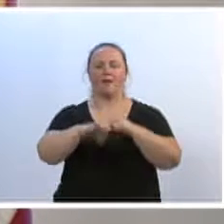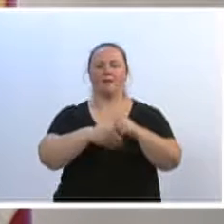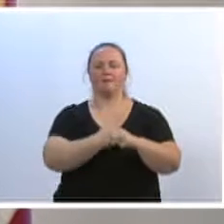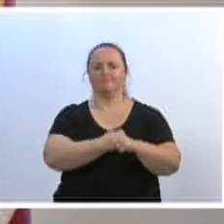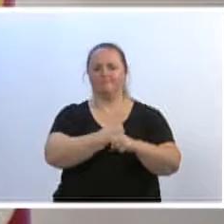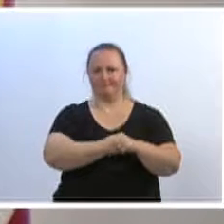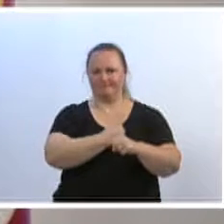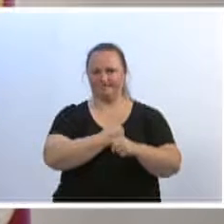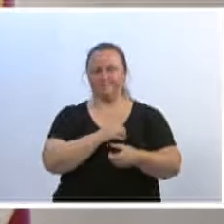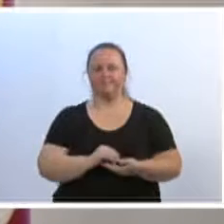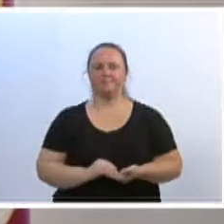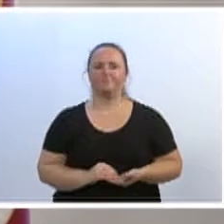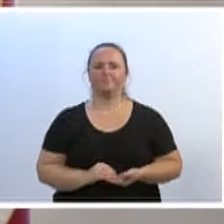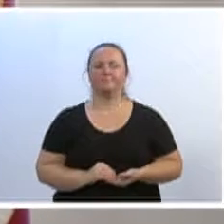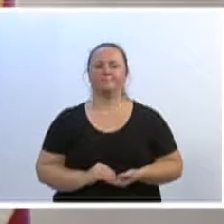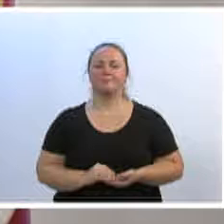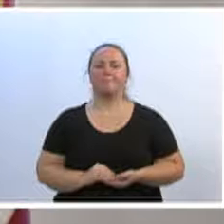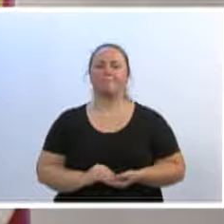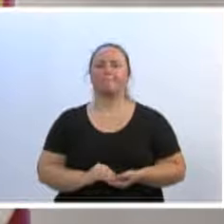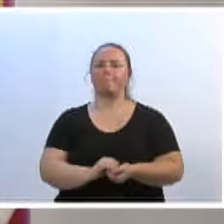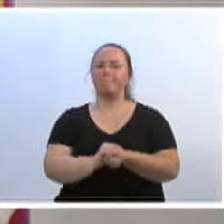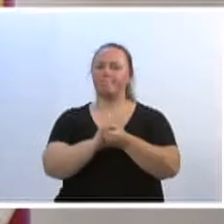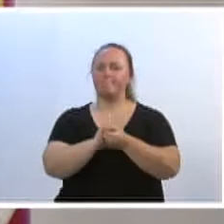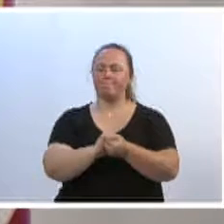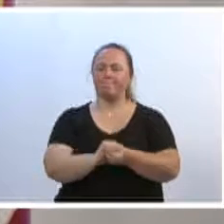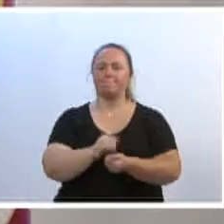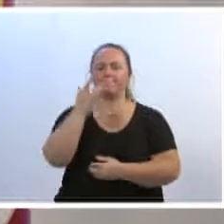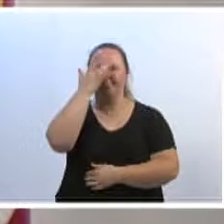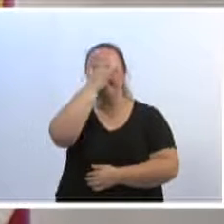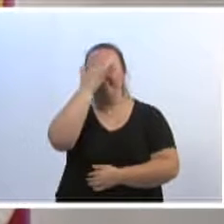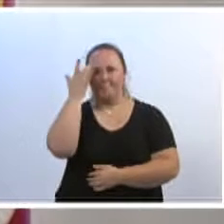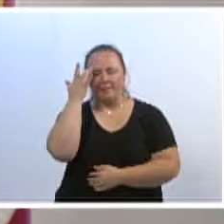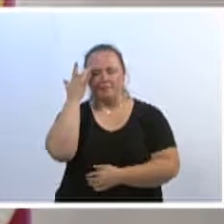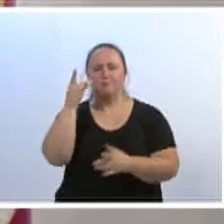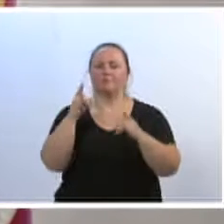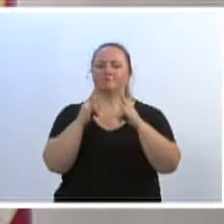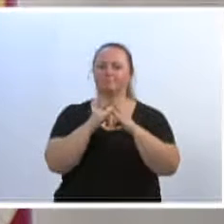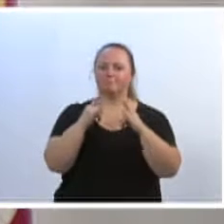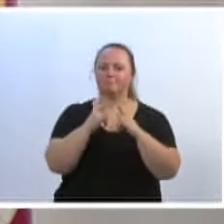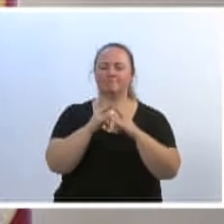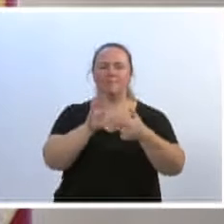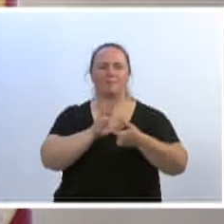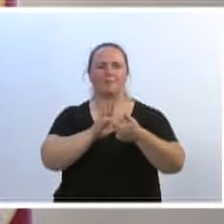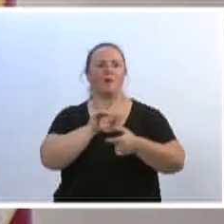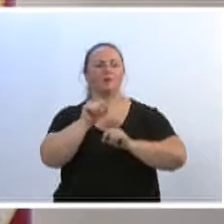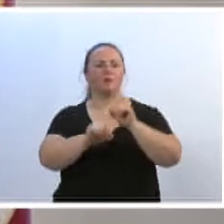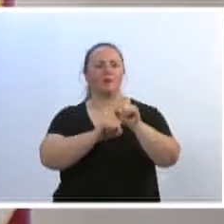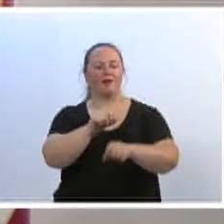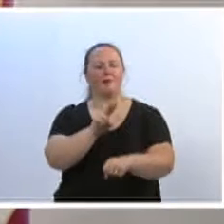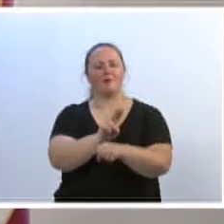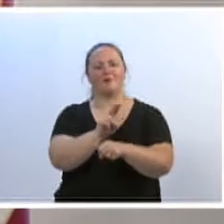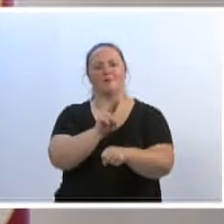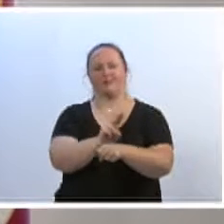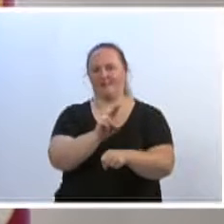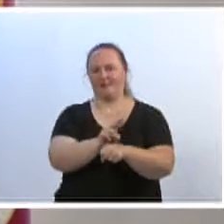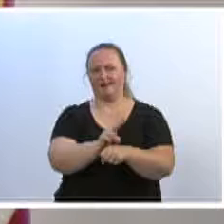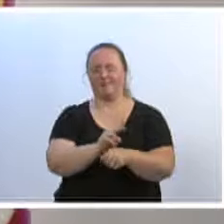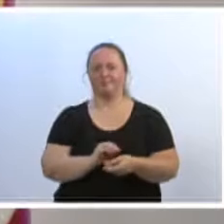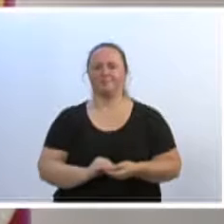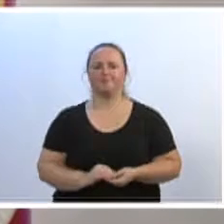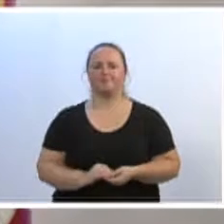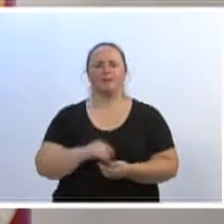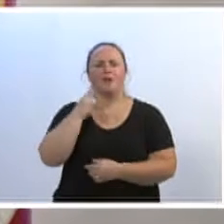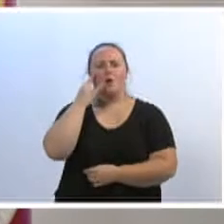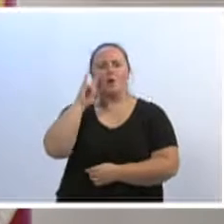nós queremos aqui parabenizar todas as pessoas e entidades que se destacam na proteção ao meio ambiente. E agora quero tratar um último